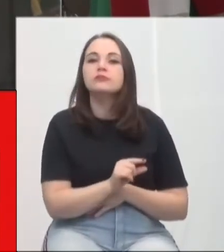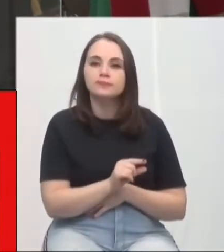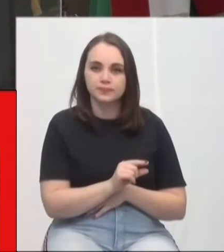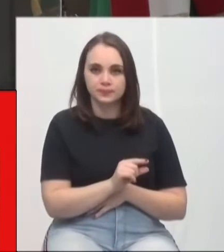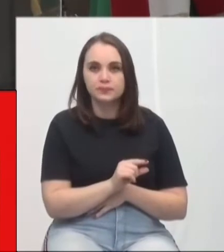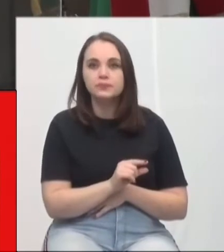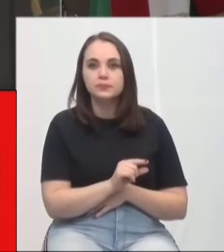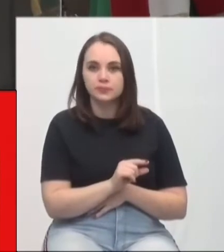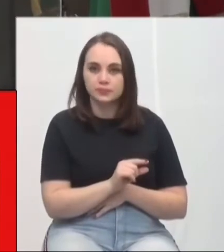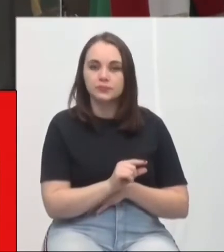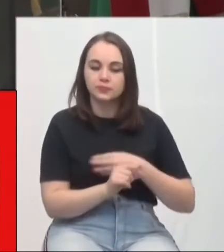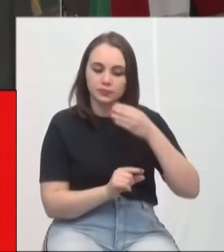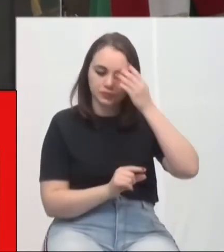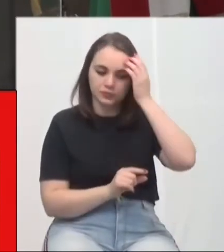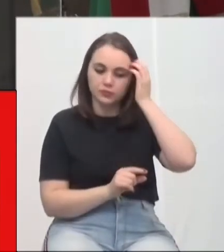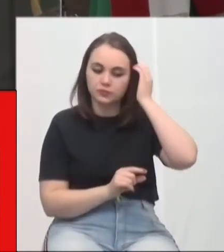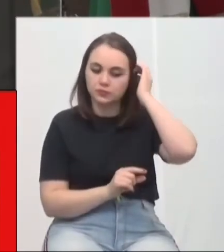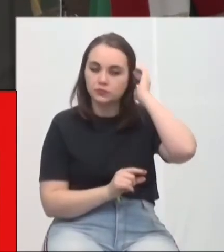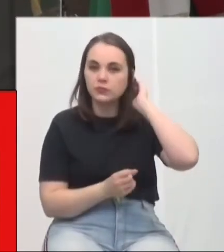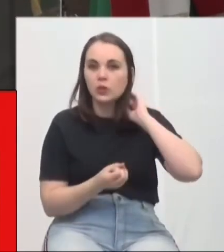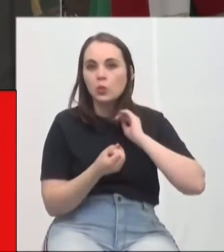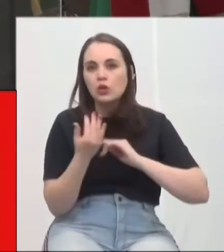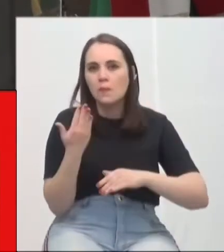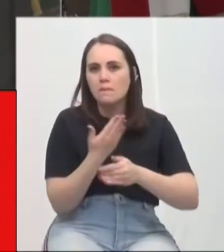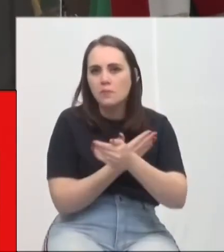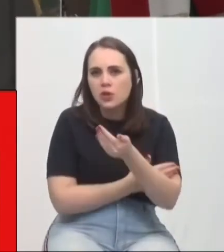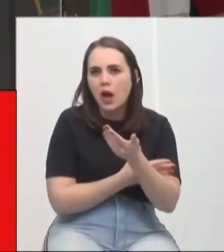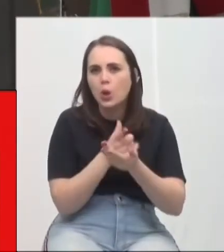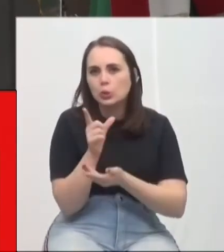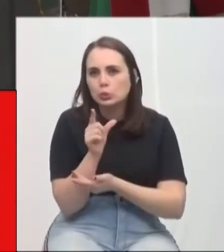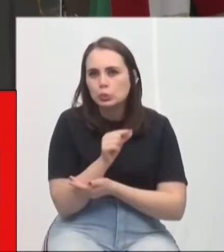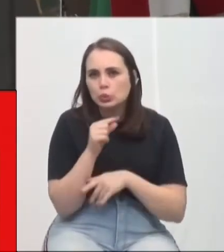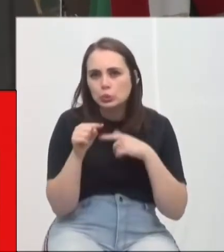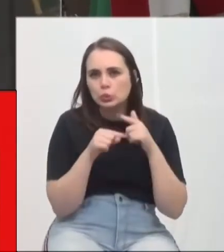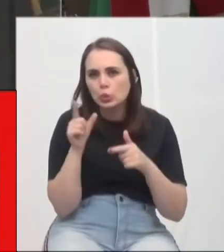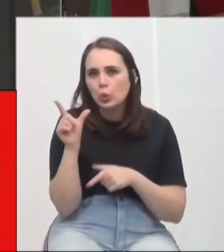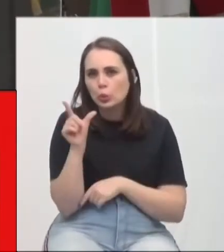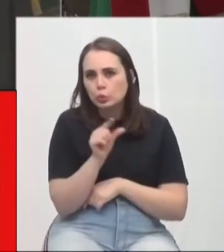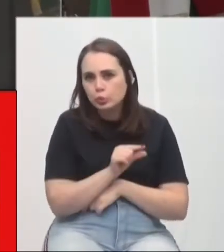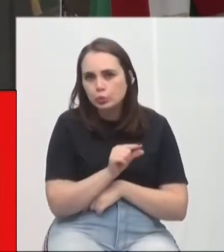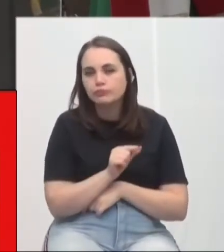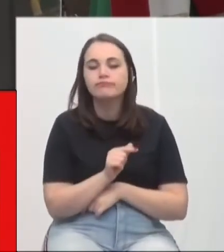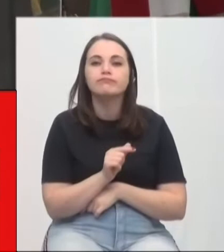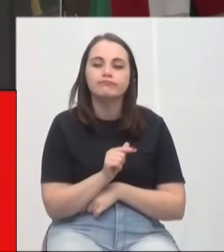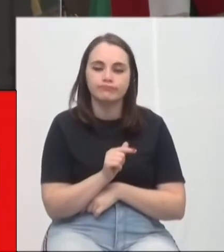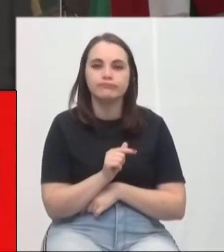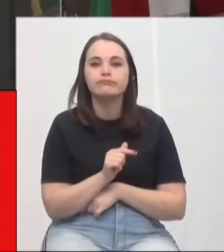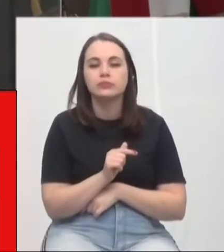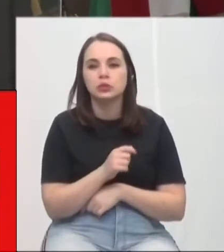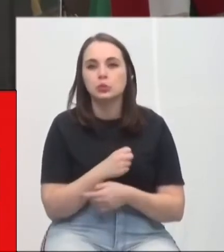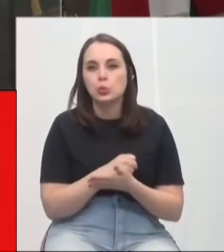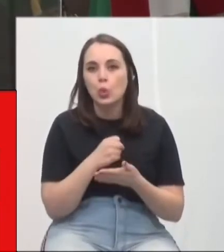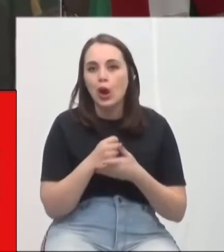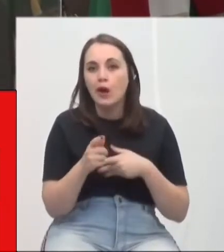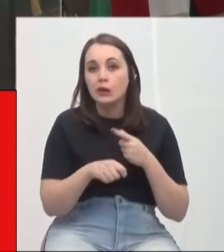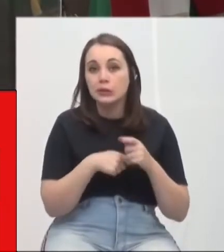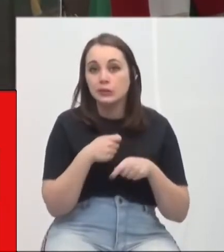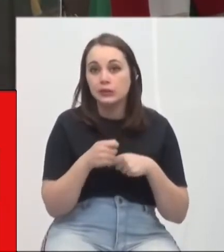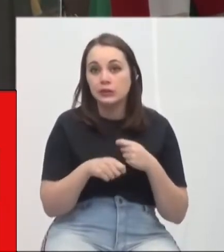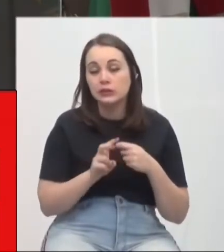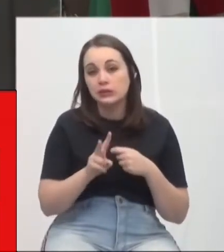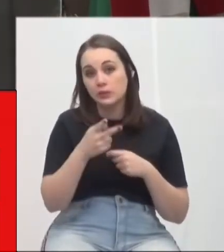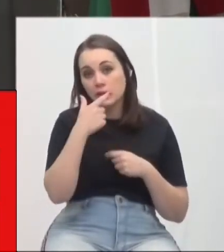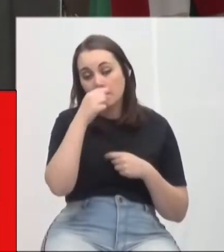processos de dúvida nos contratos administrativos, processos que, muitas vezes, quem perde é o